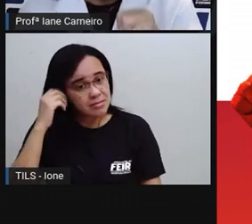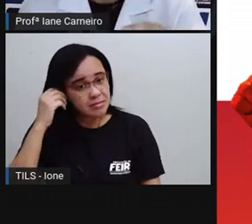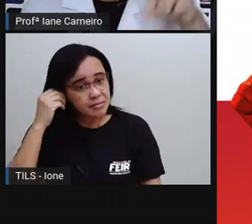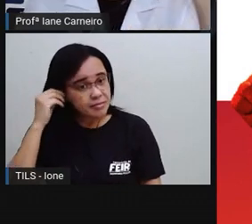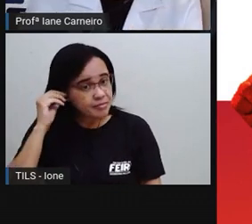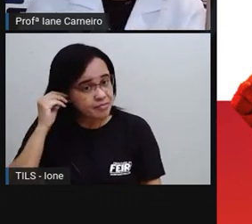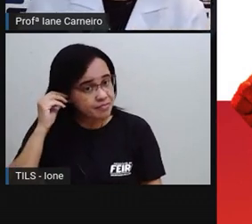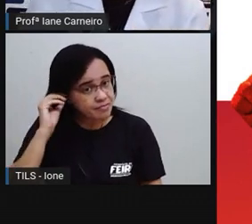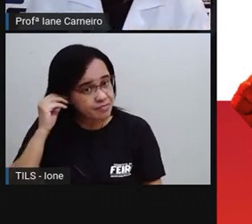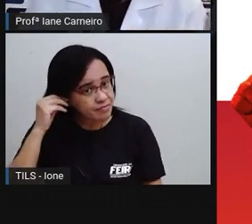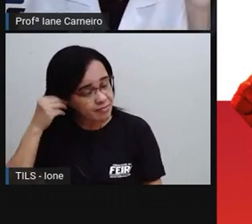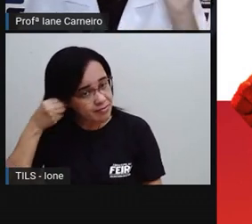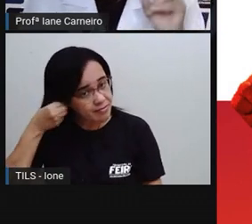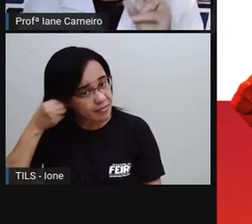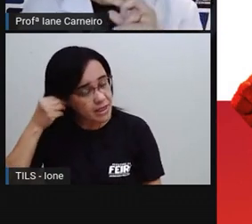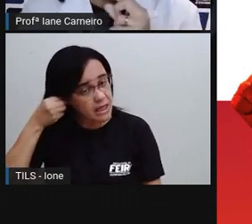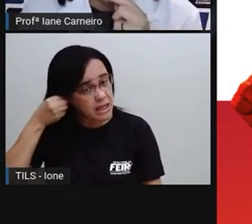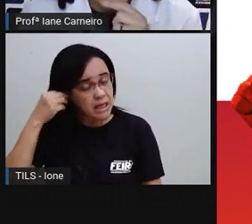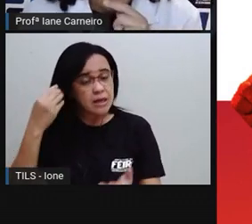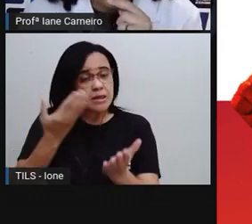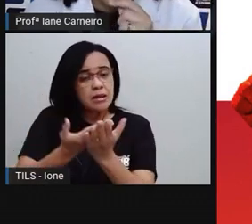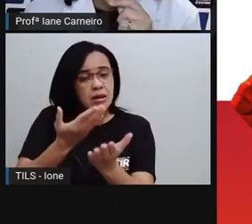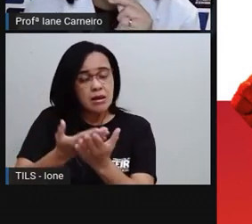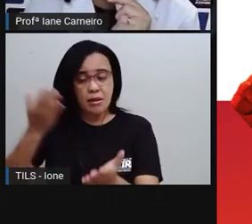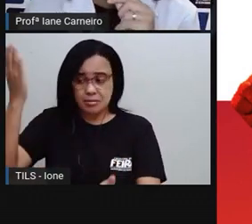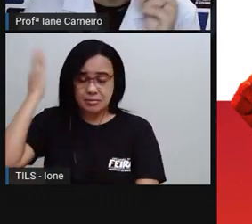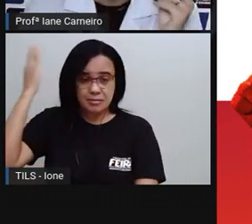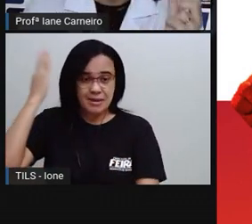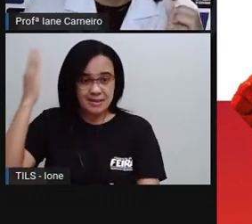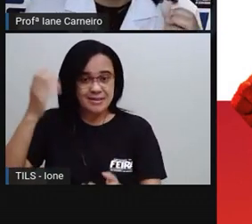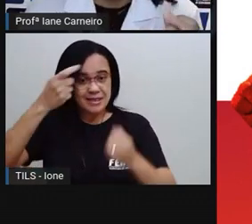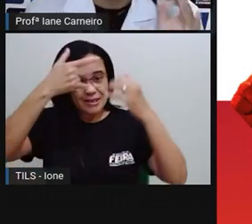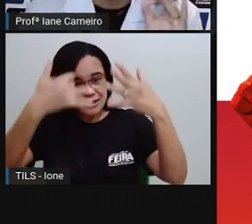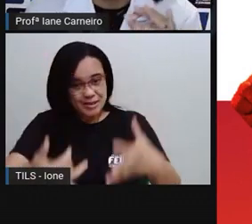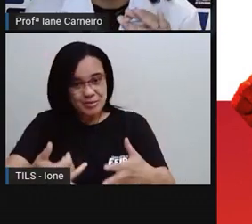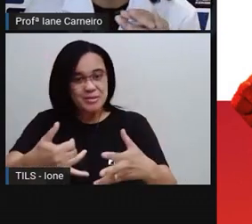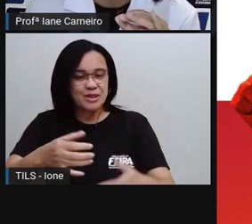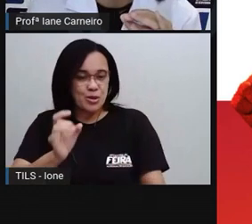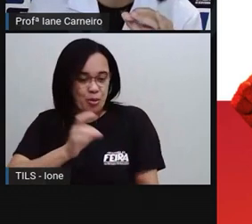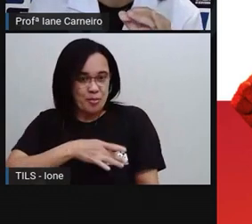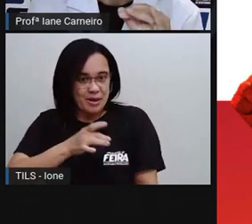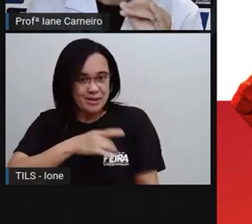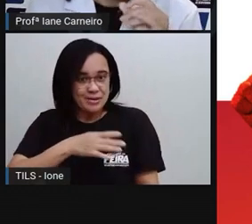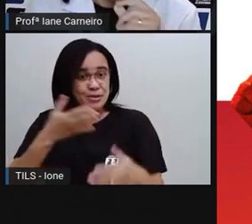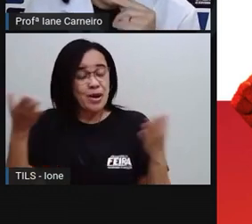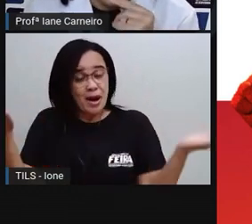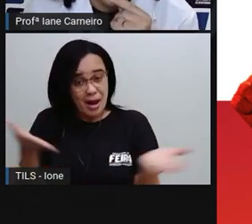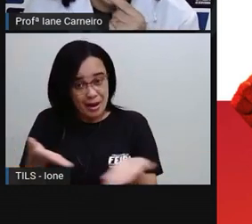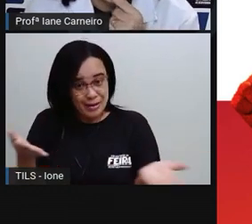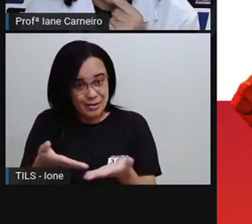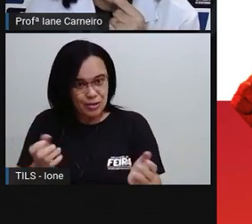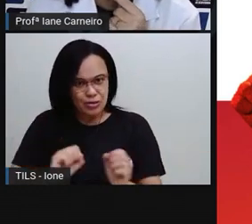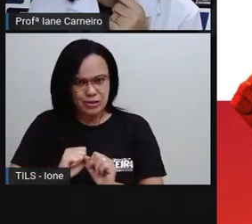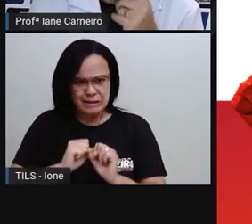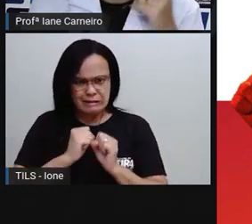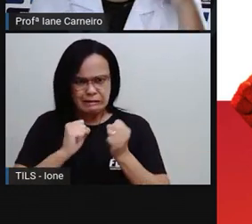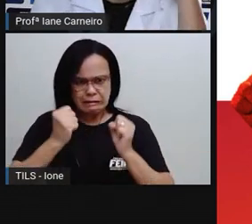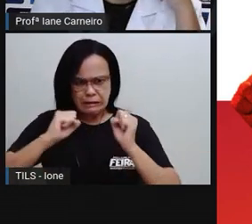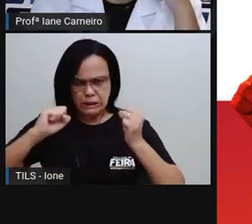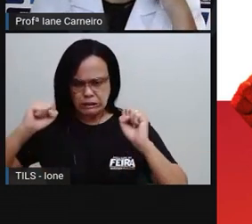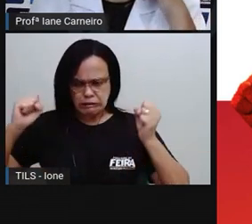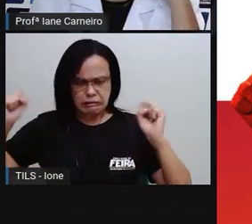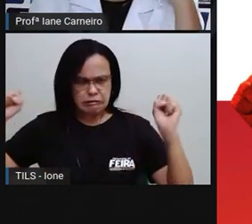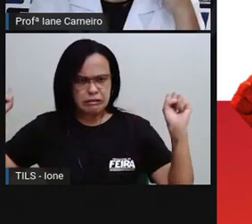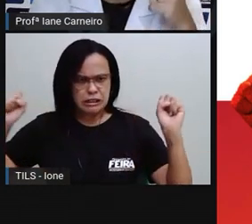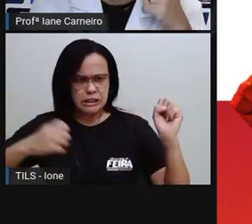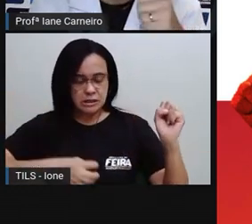um? E na aula passada nós falamos do medo, não foi? Agora a gente vai falar um pouquinho da raiva, tá bom? E aí na